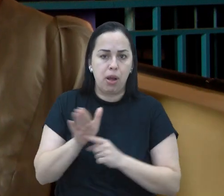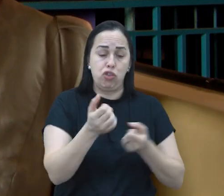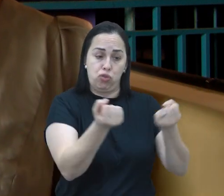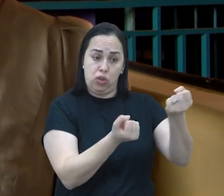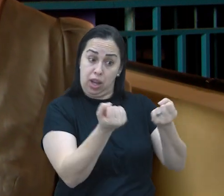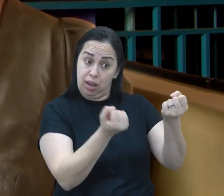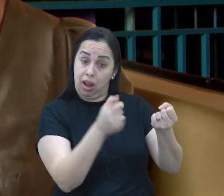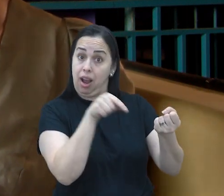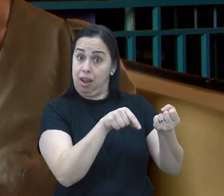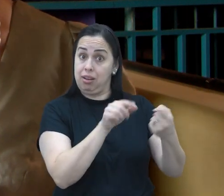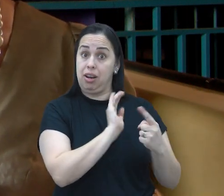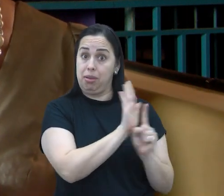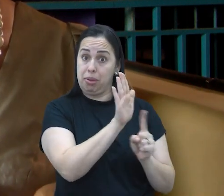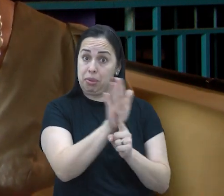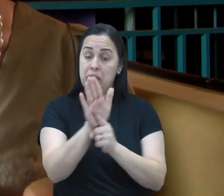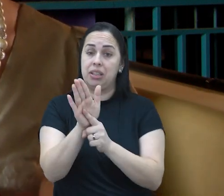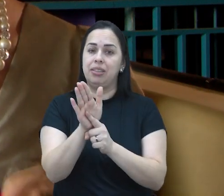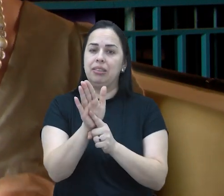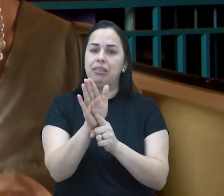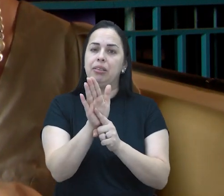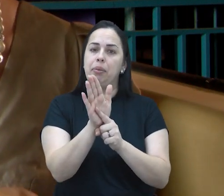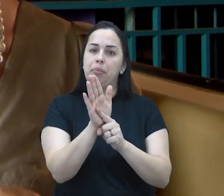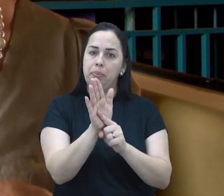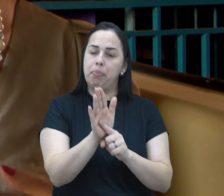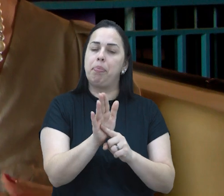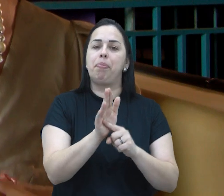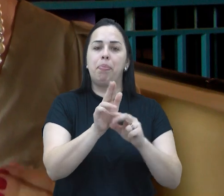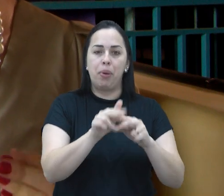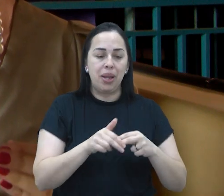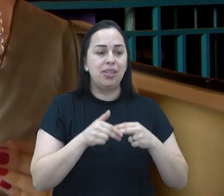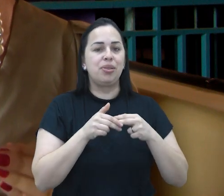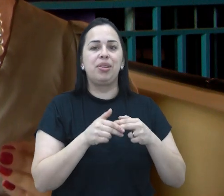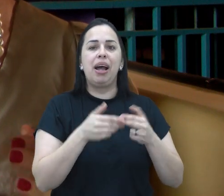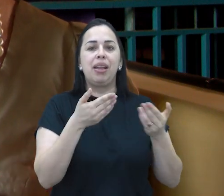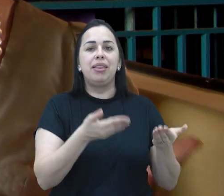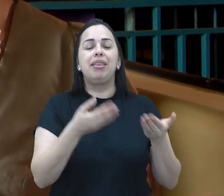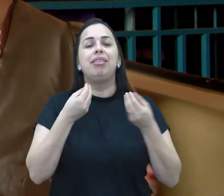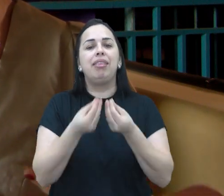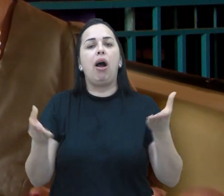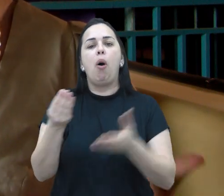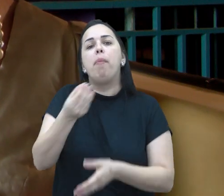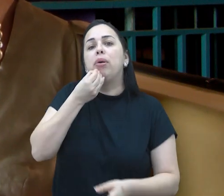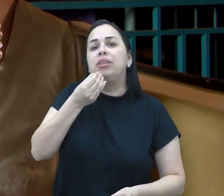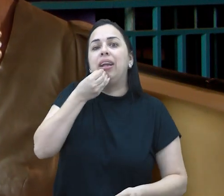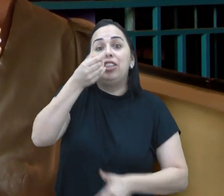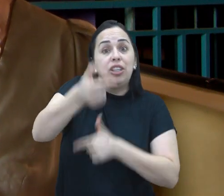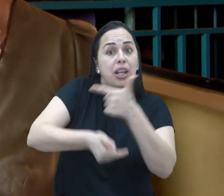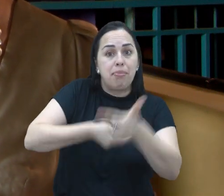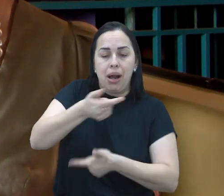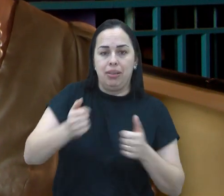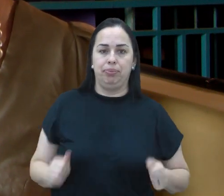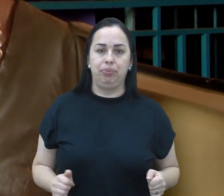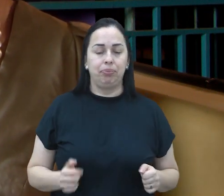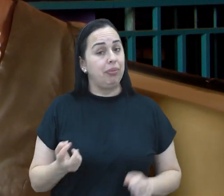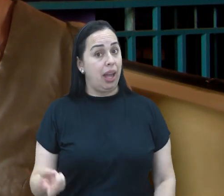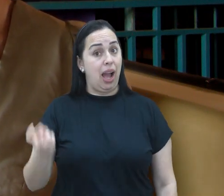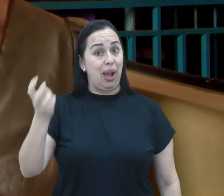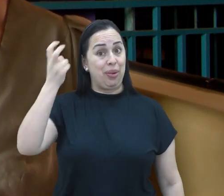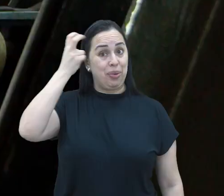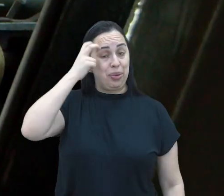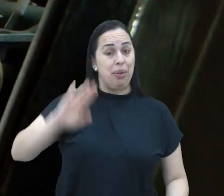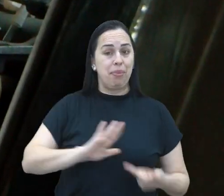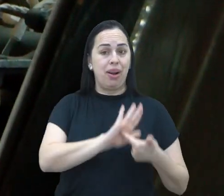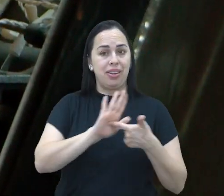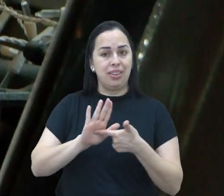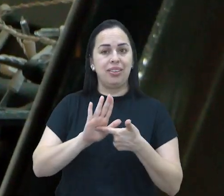exposição, dos carros. Então, assim, a gente traz trabalho para essas pessoas.